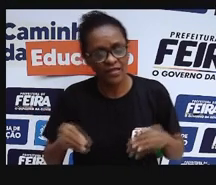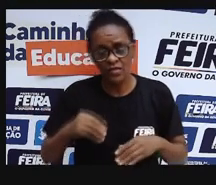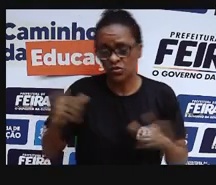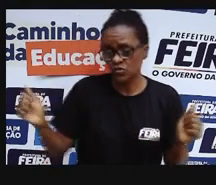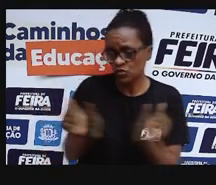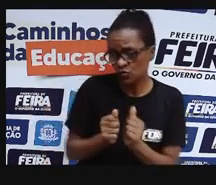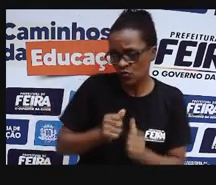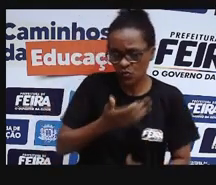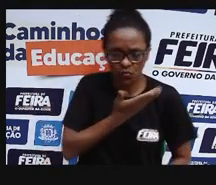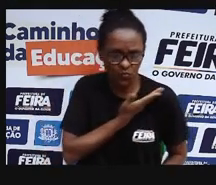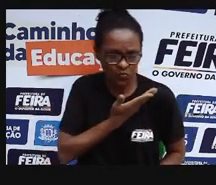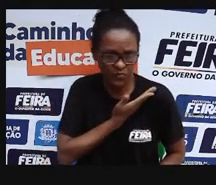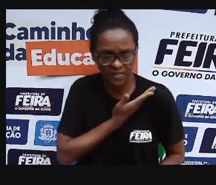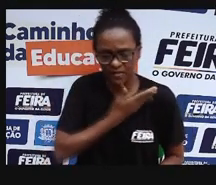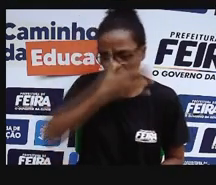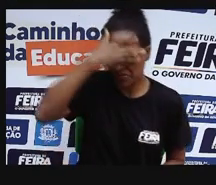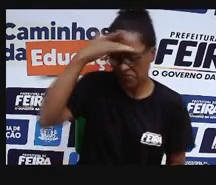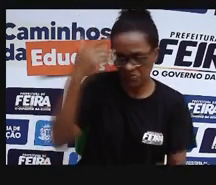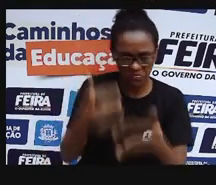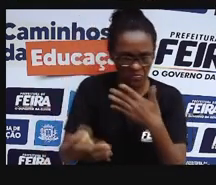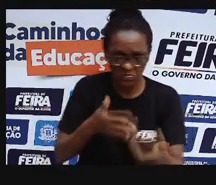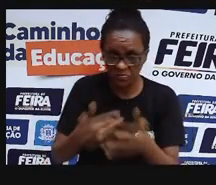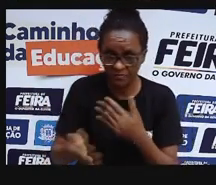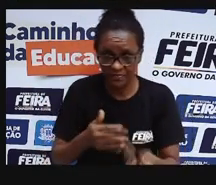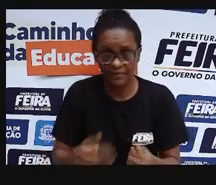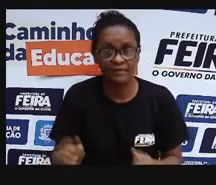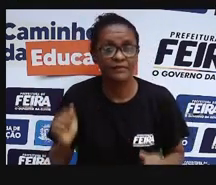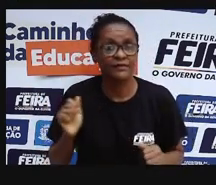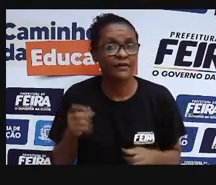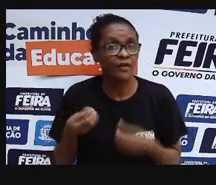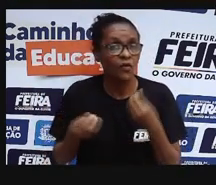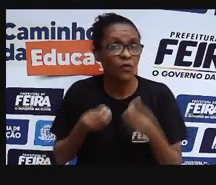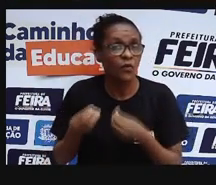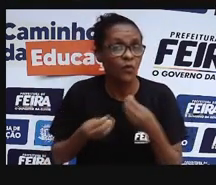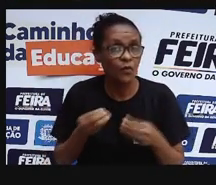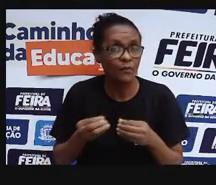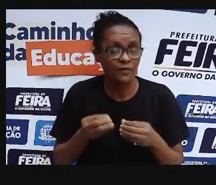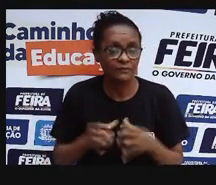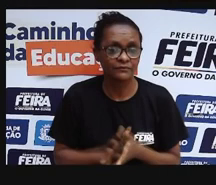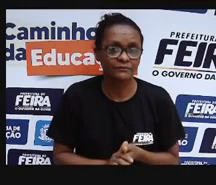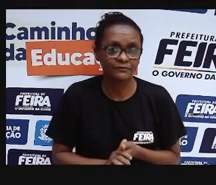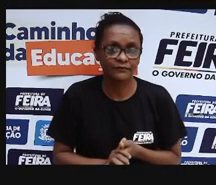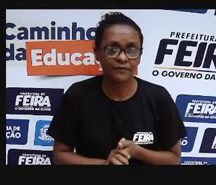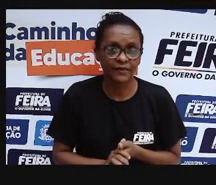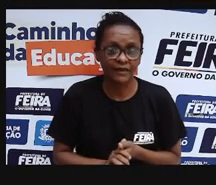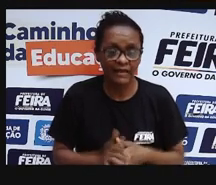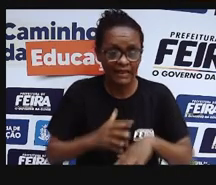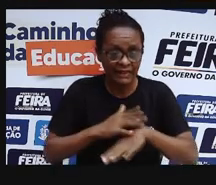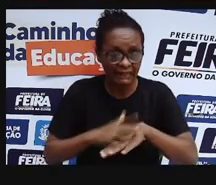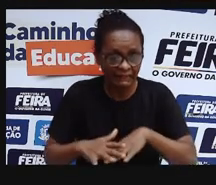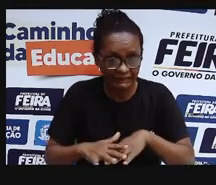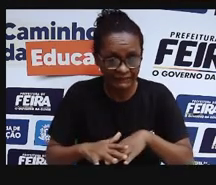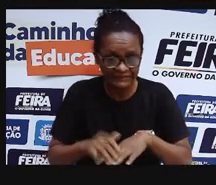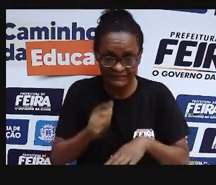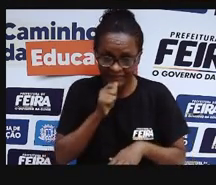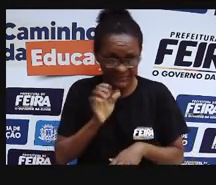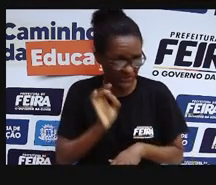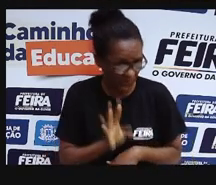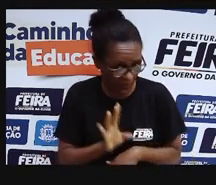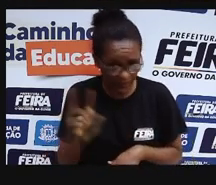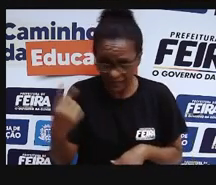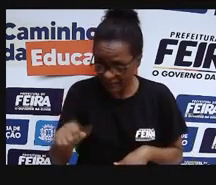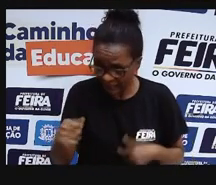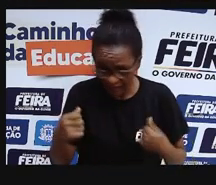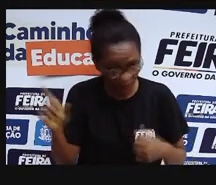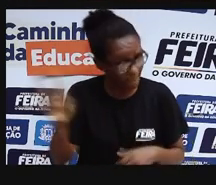e não apenas a ausência de doença ou enfermidade. O isso quer dizer, minha própria? Isso quer dizer que, pra gente